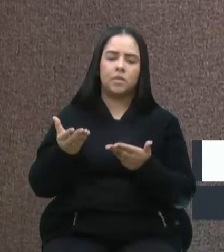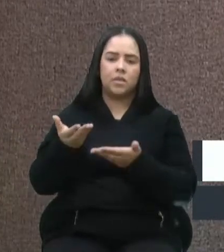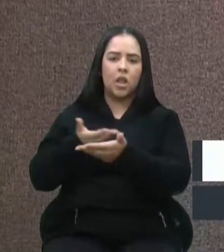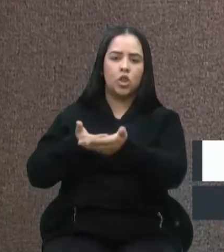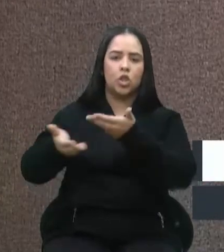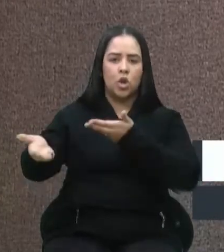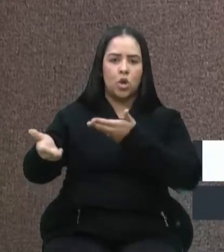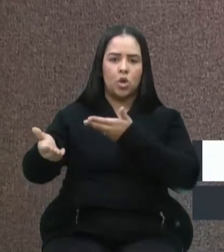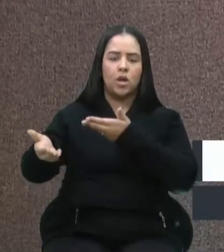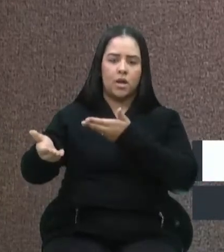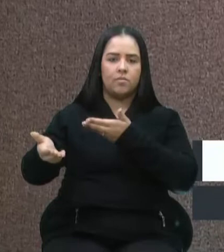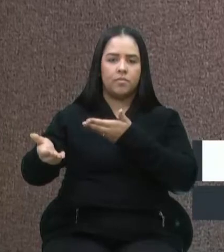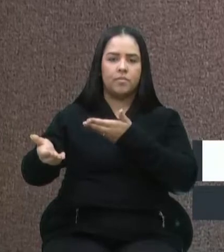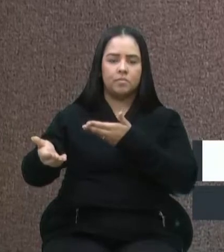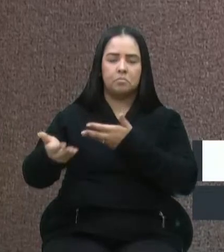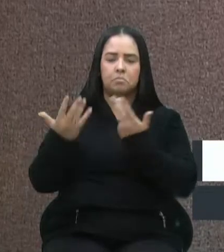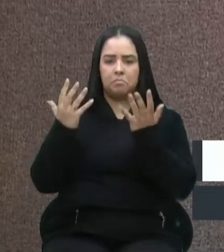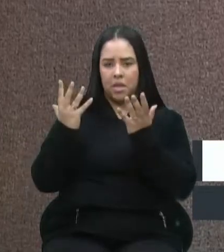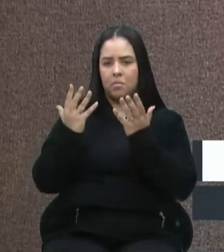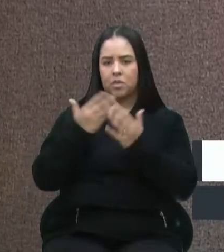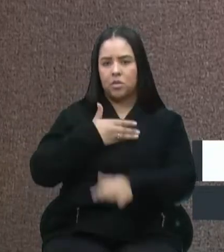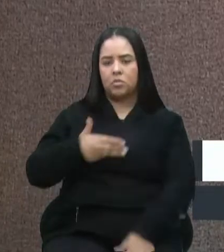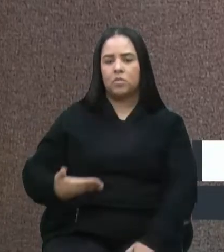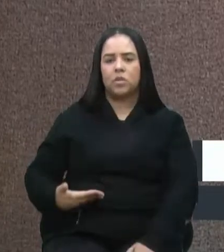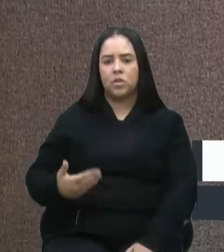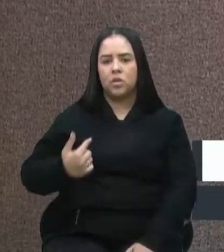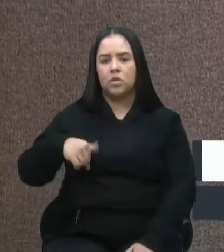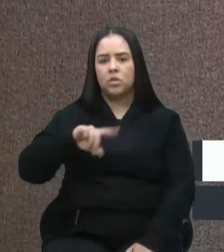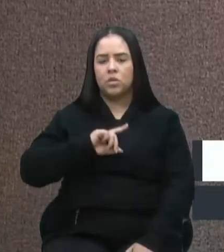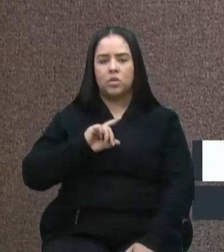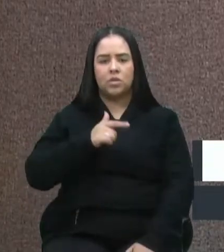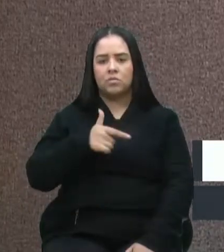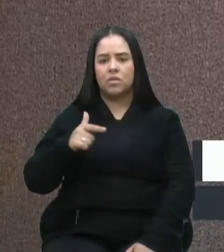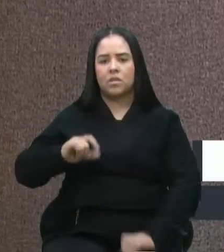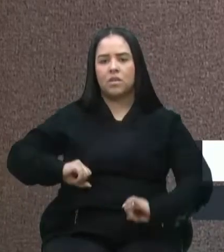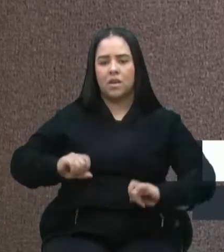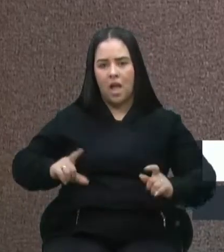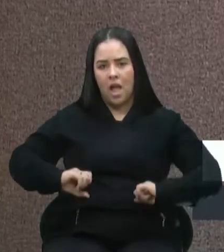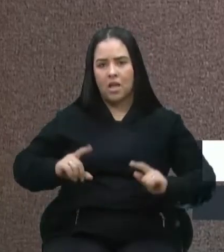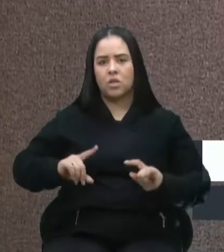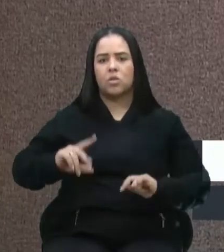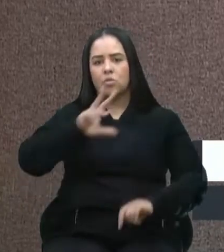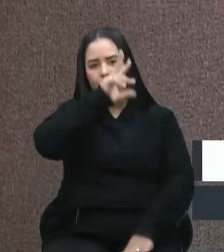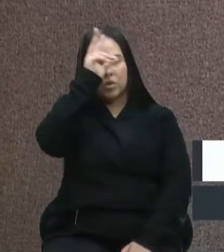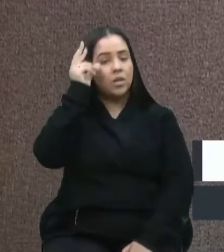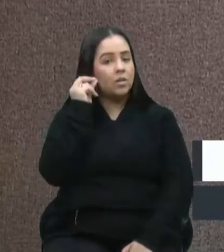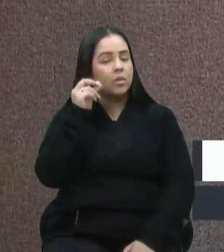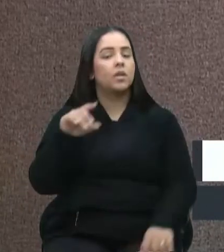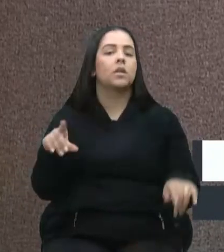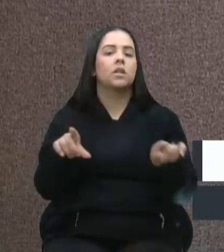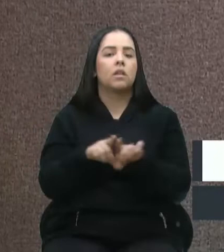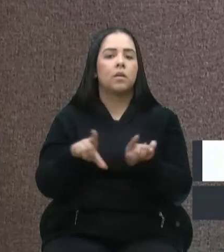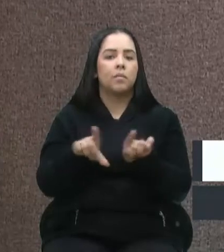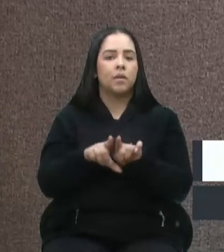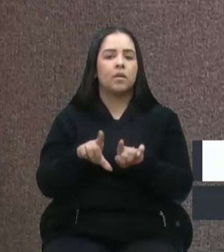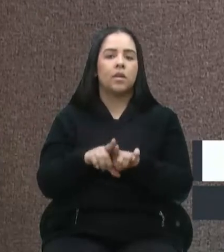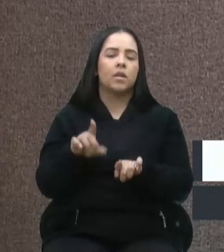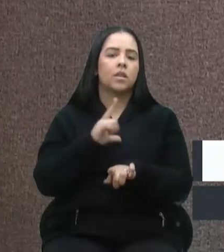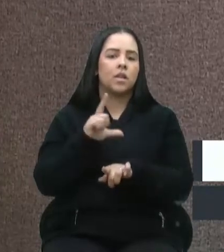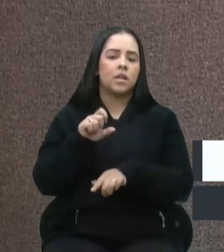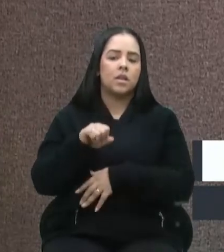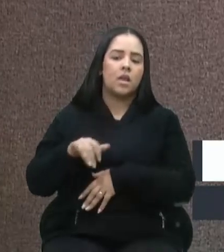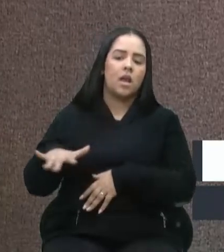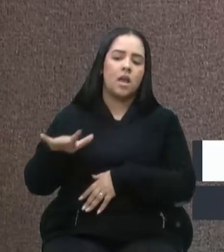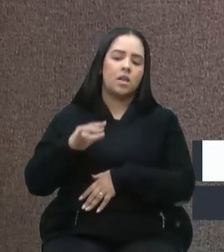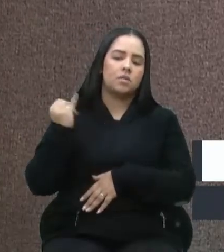sendo feita, o governo está de parabéns. É uma forma de não onerar o município e, ao mesmo tempo, botar em áreas que